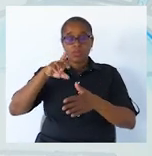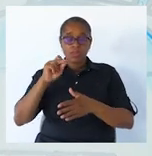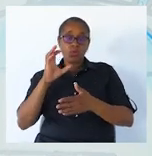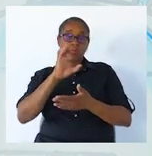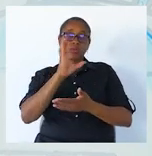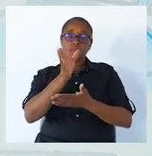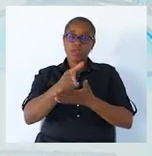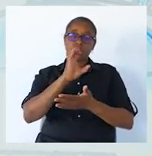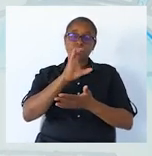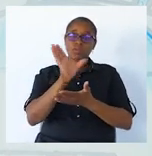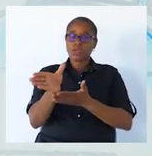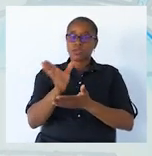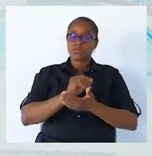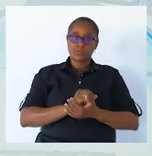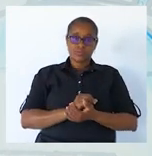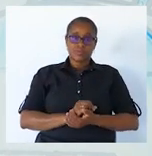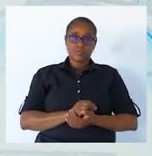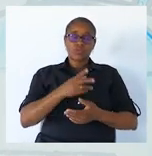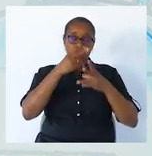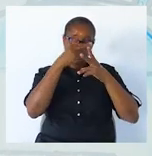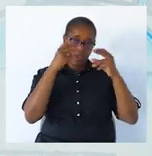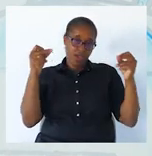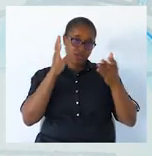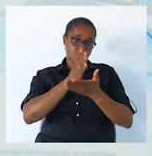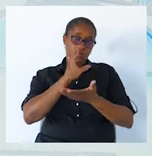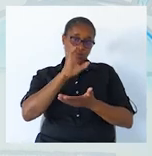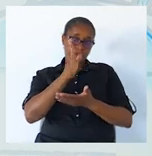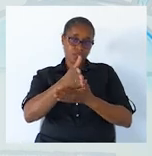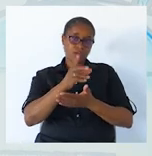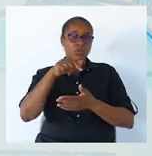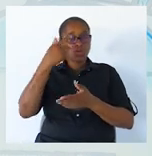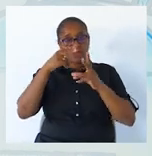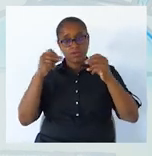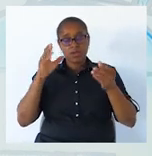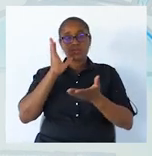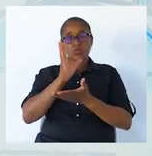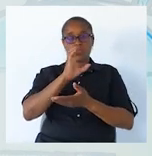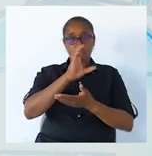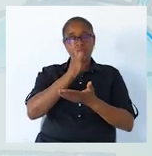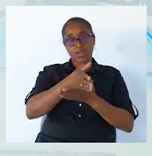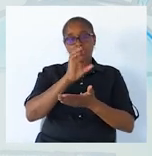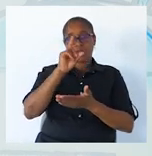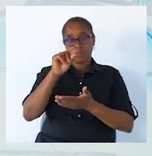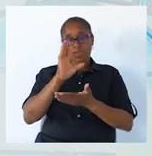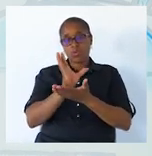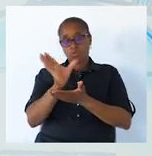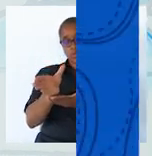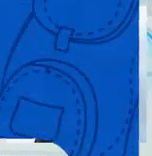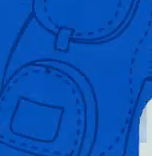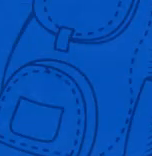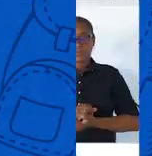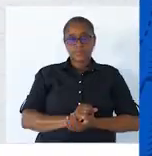complemento direto e complemento indireto. Numa frase, só o complemento direto. Noutra frase, tanto o complemento direto como o indireto.